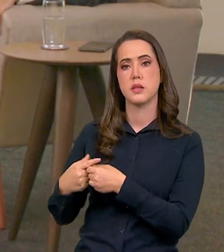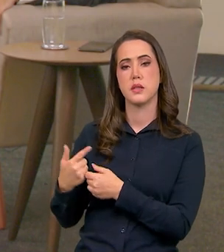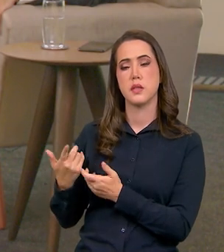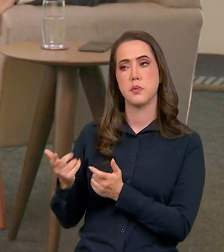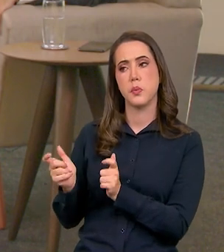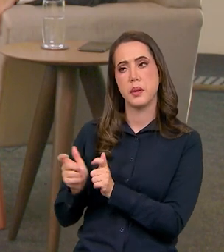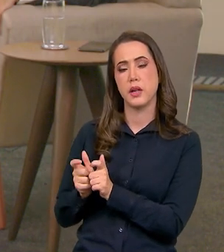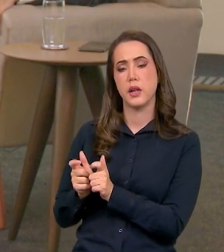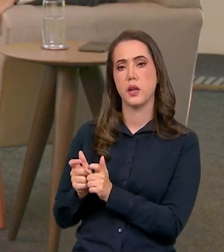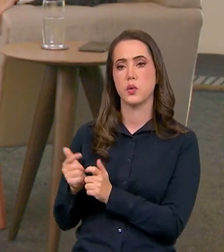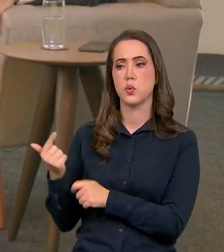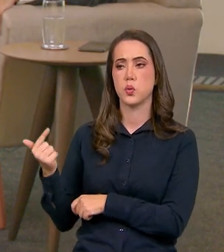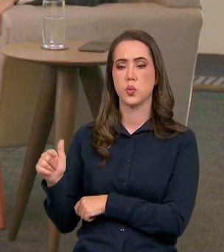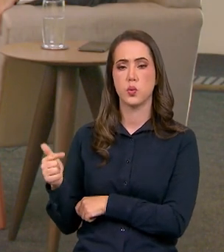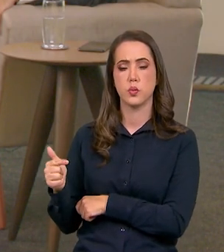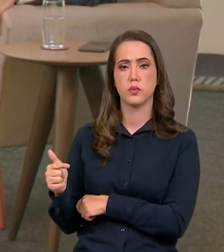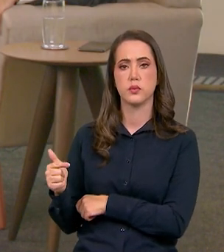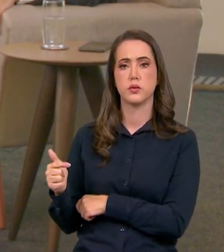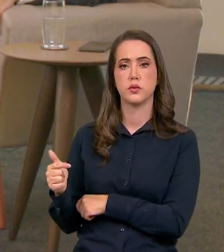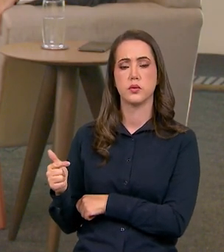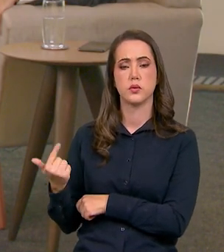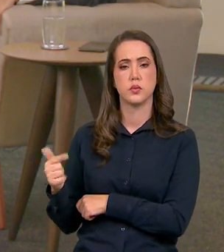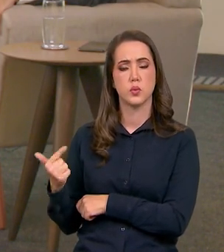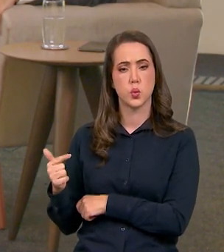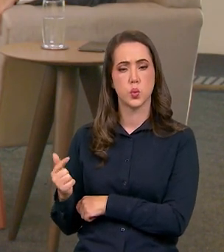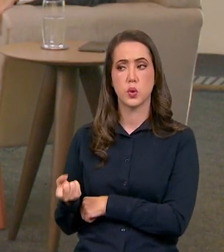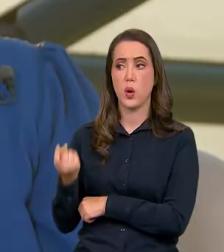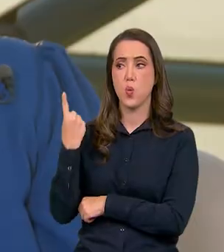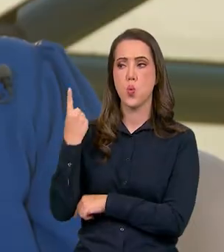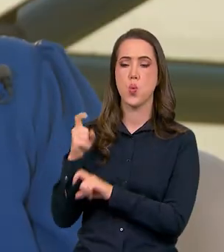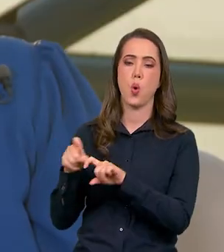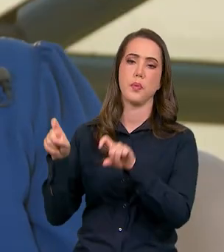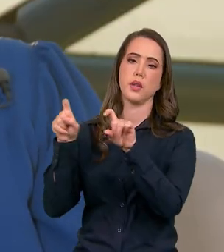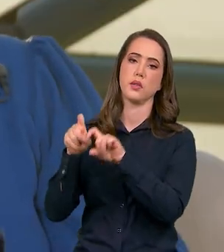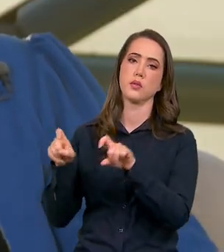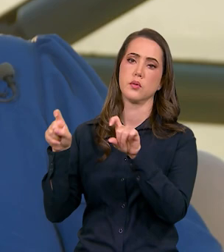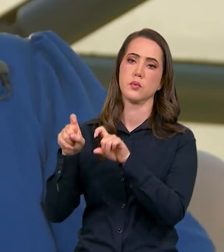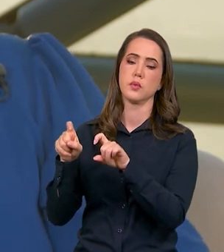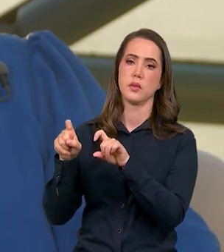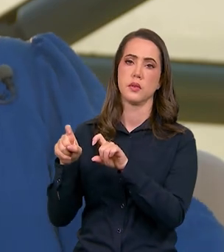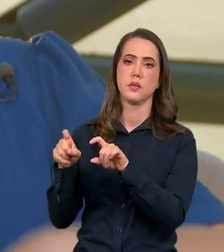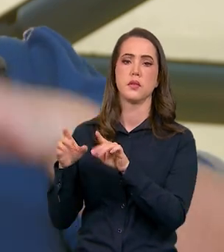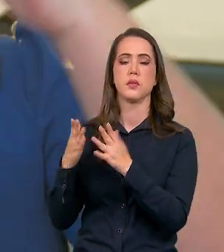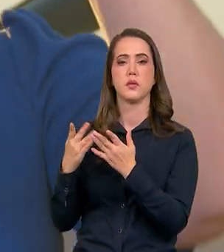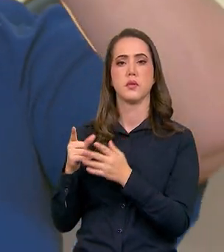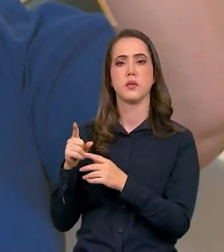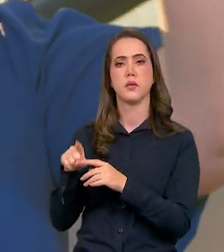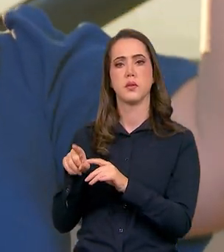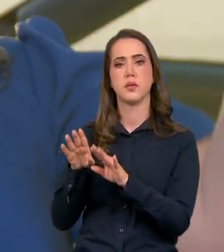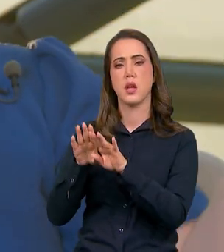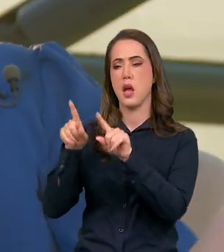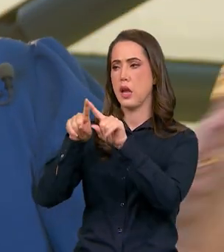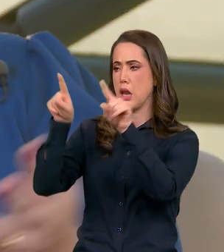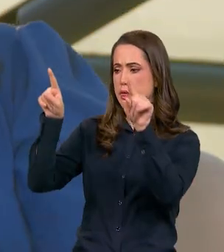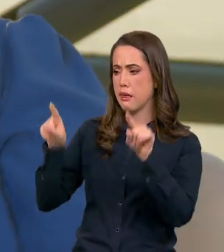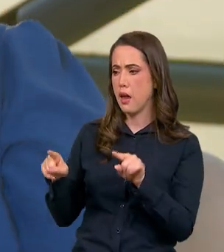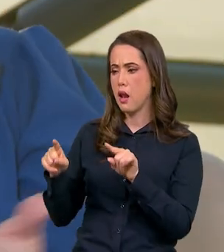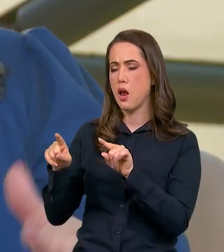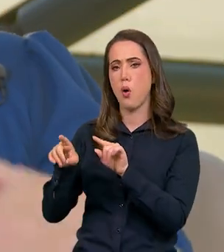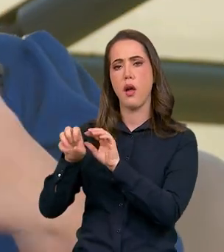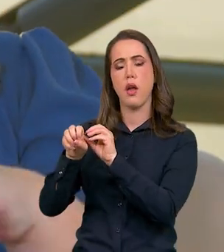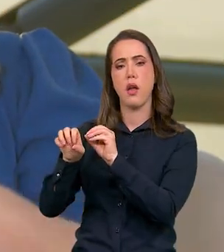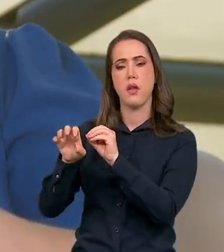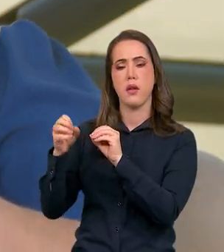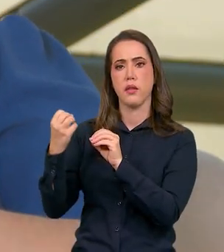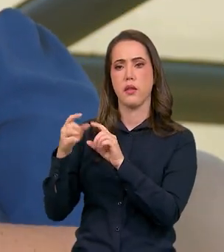nada pequeno como o senhor disse não tinha aquele não tem um computador a gente tem aquele desktop com aquela tela grande com